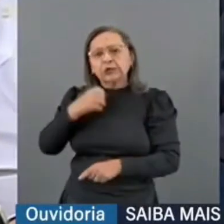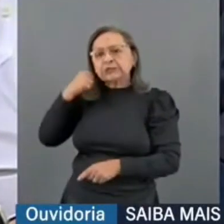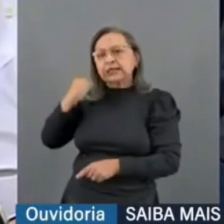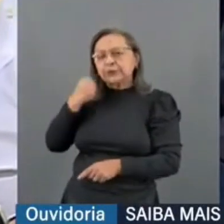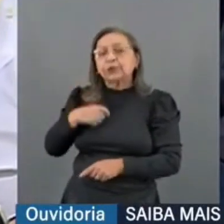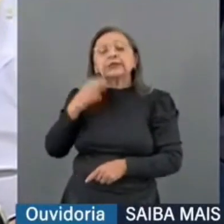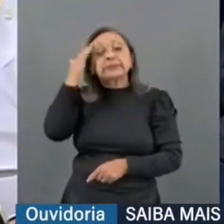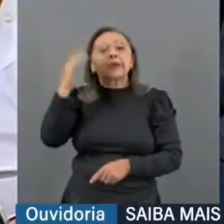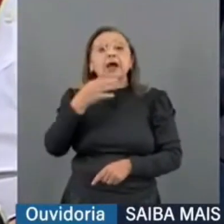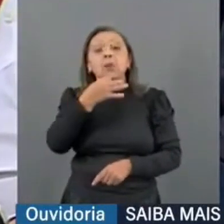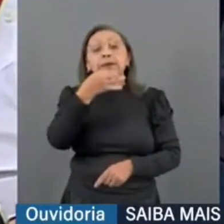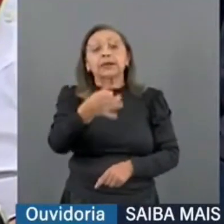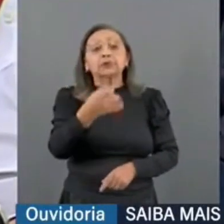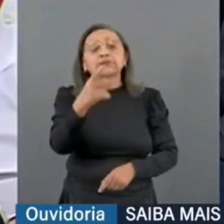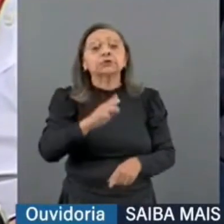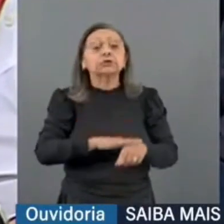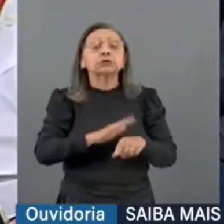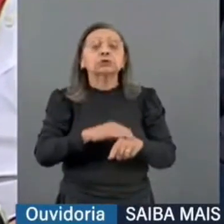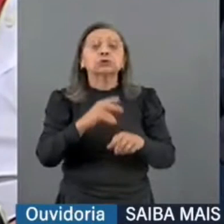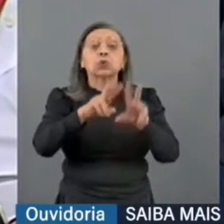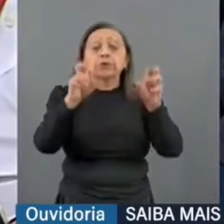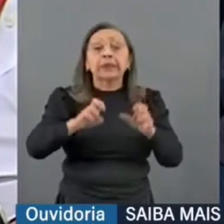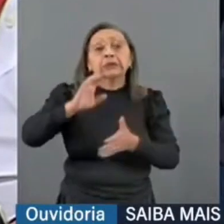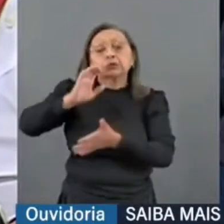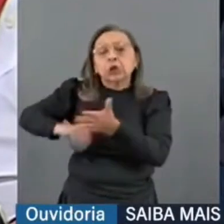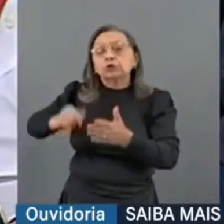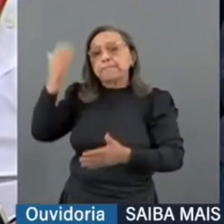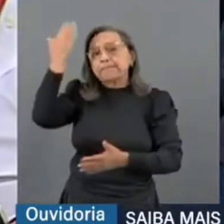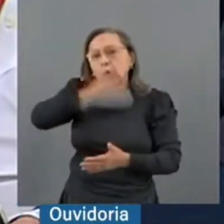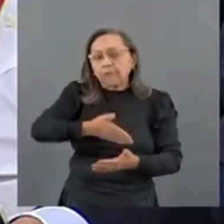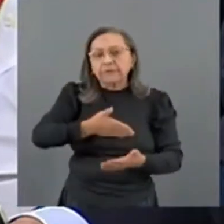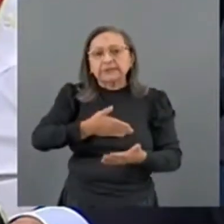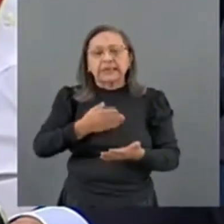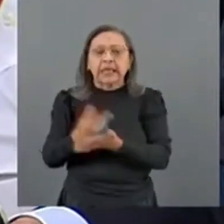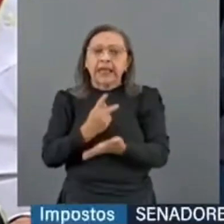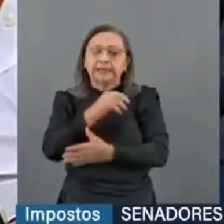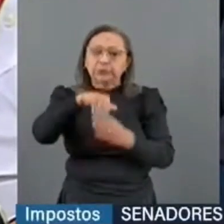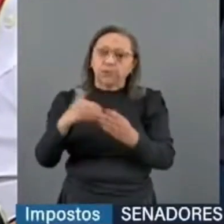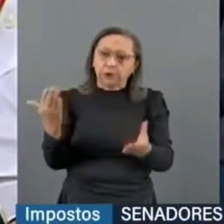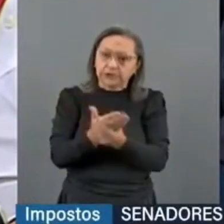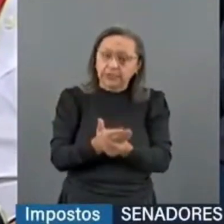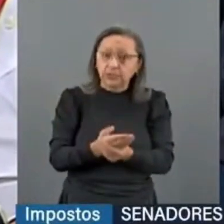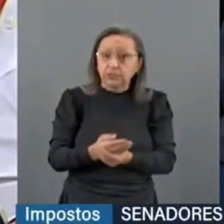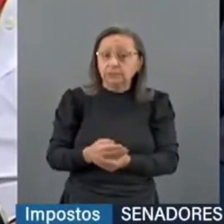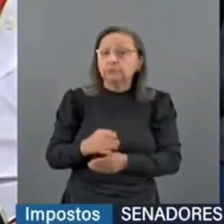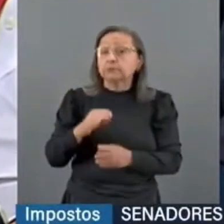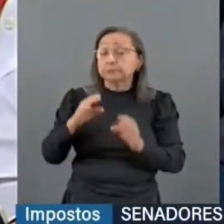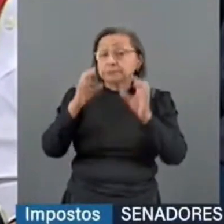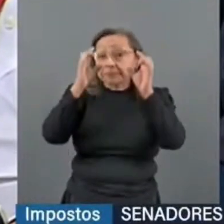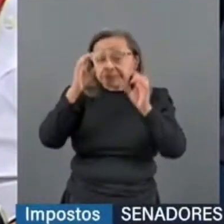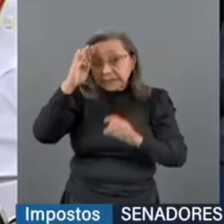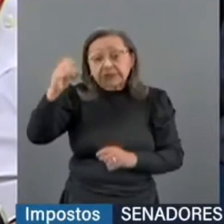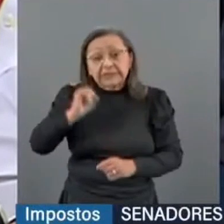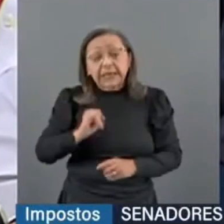ouvir a opinião de V. Exª sobre a exclusão de provas ilícitas em processo, em especial se provas ilícitas